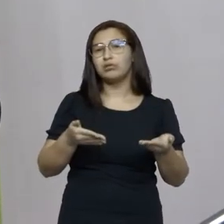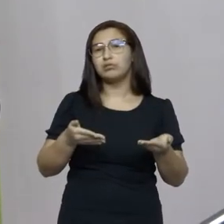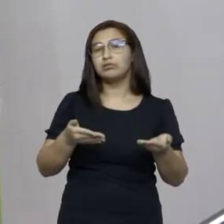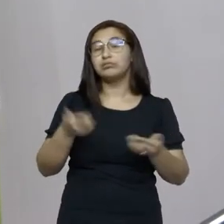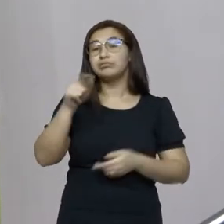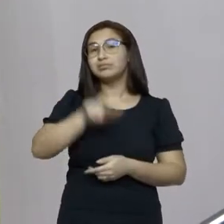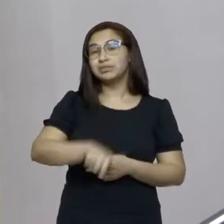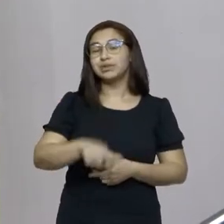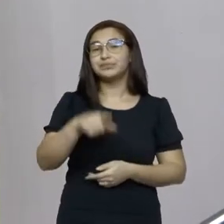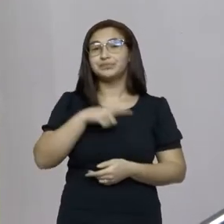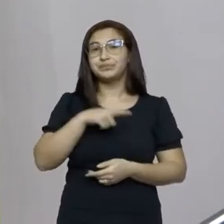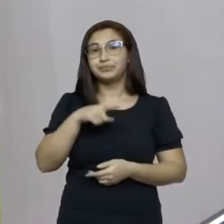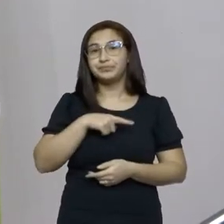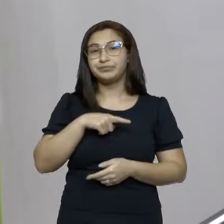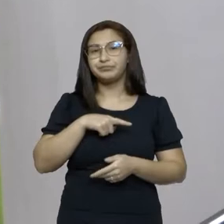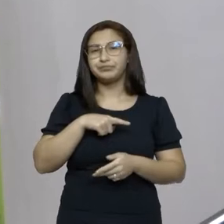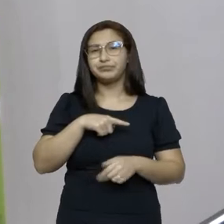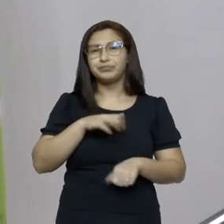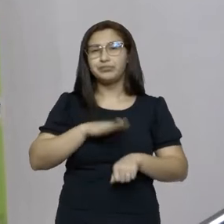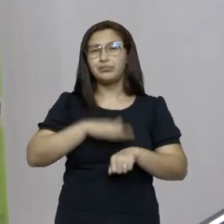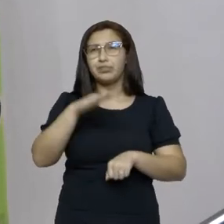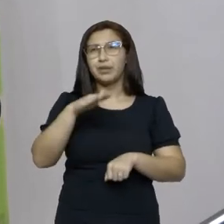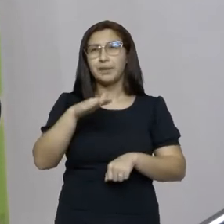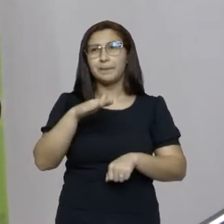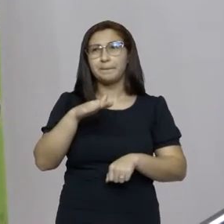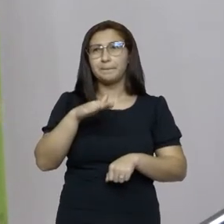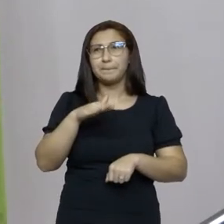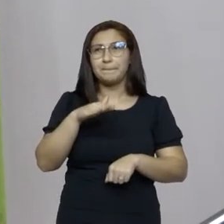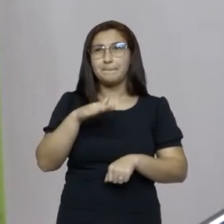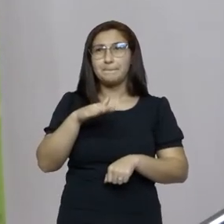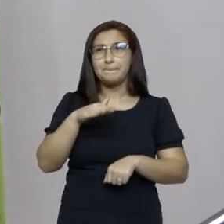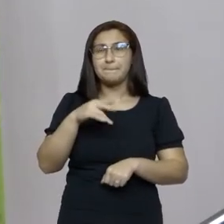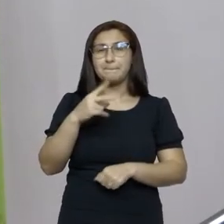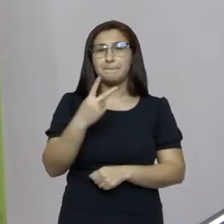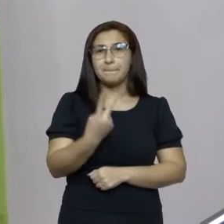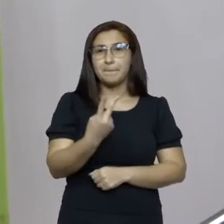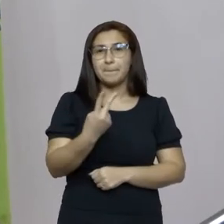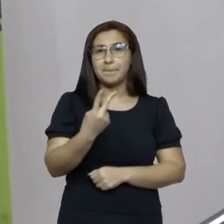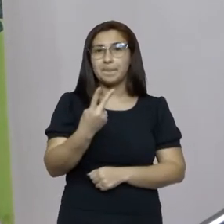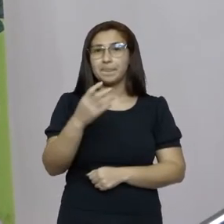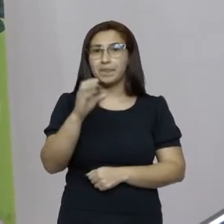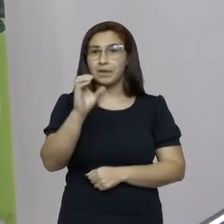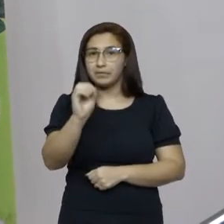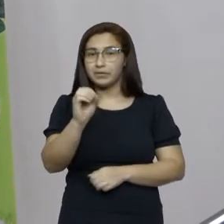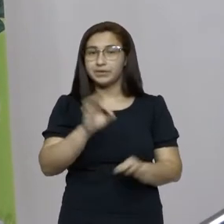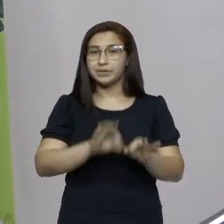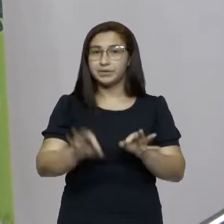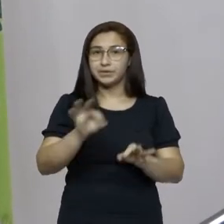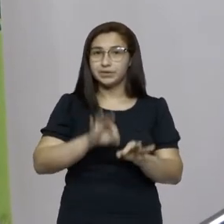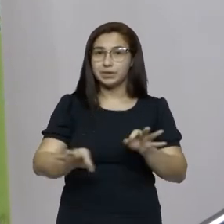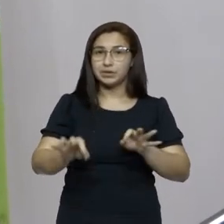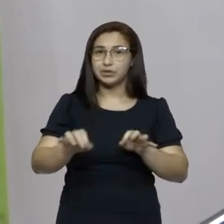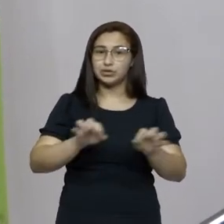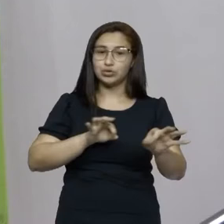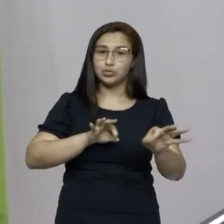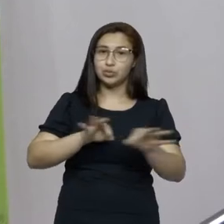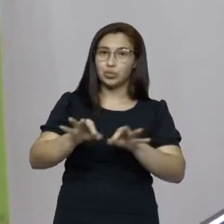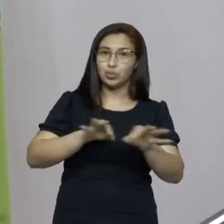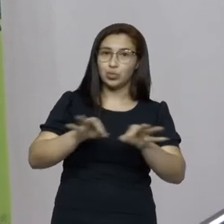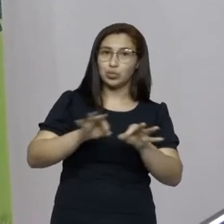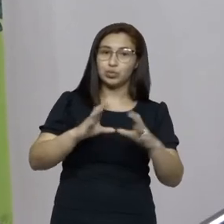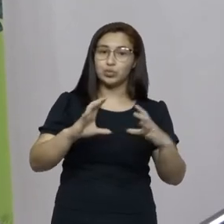também de mais de 20 entidades, organizações, que